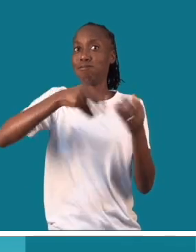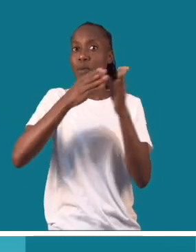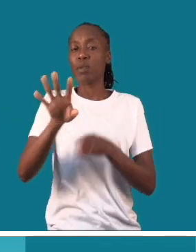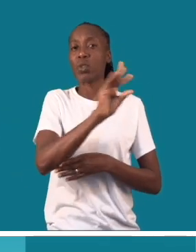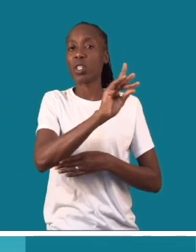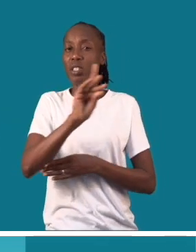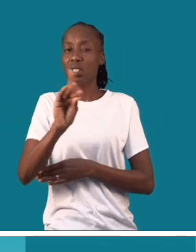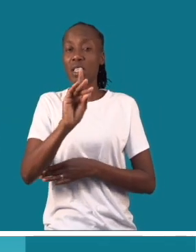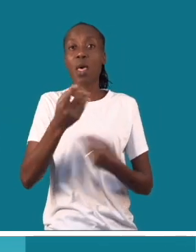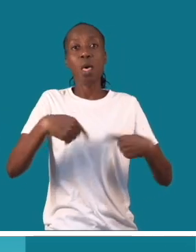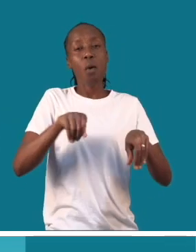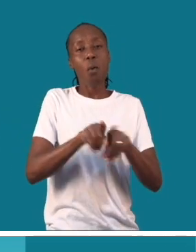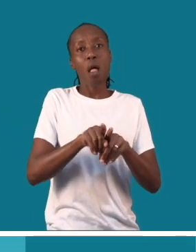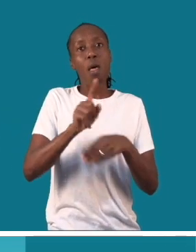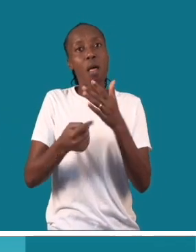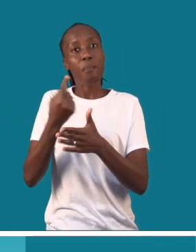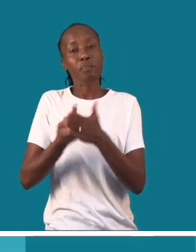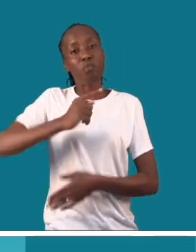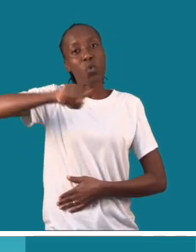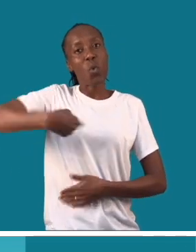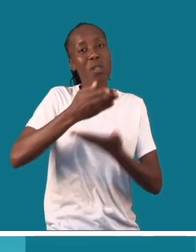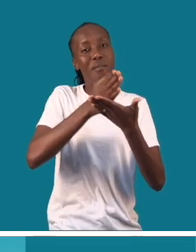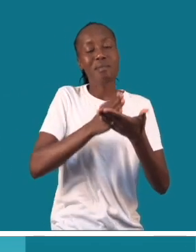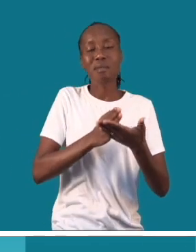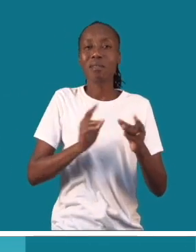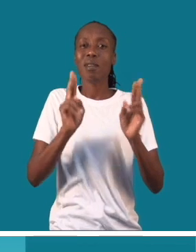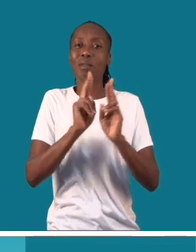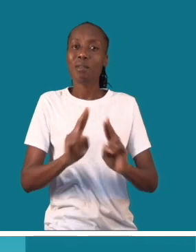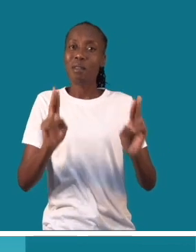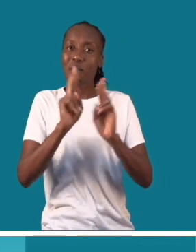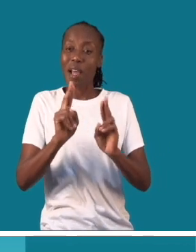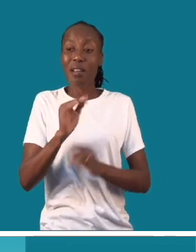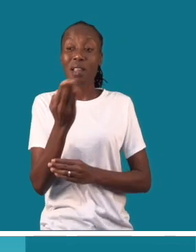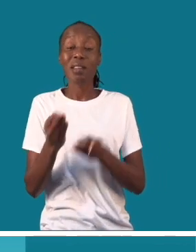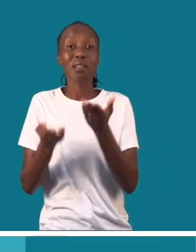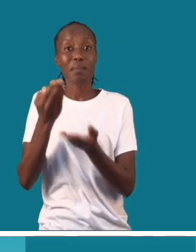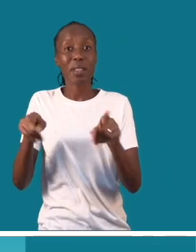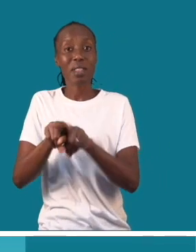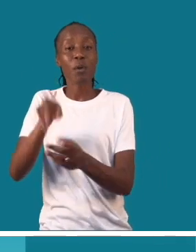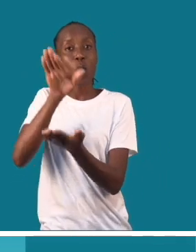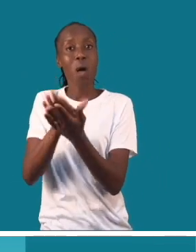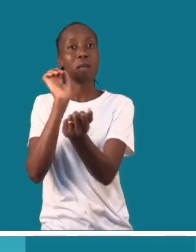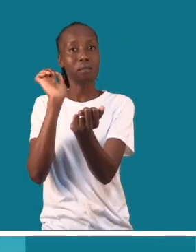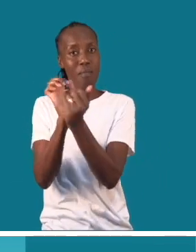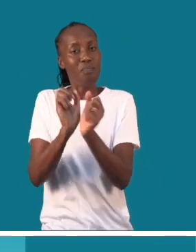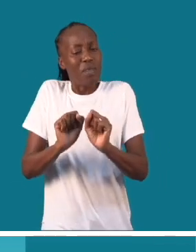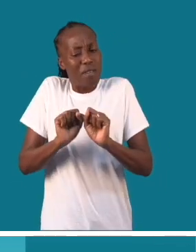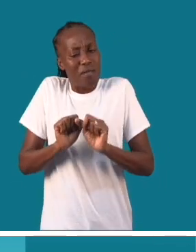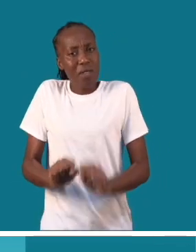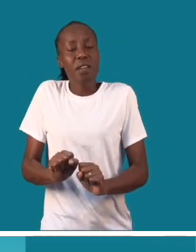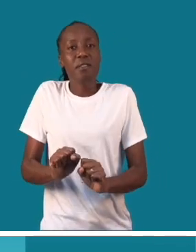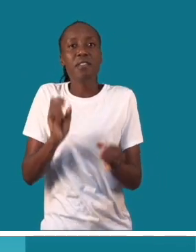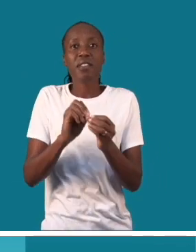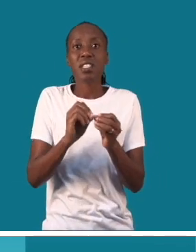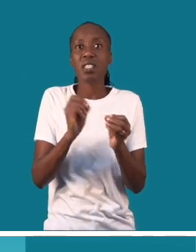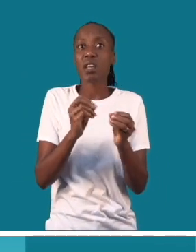E tal acontece não só no nosso ambiente normal, mas também no ambiente reclusório. Deve haver condições